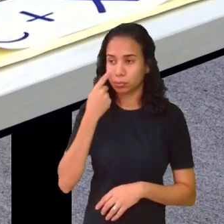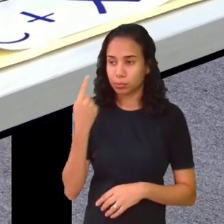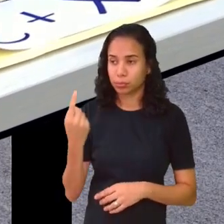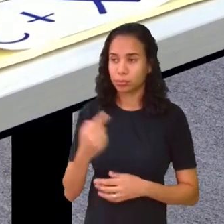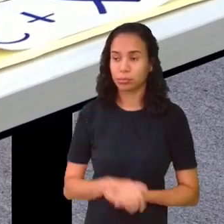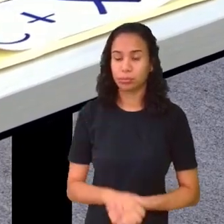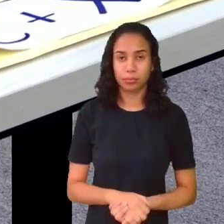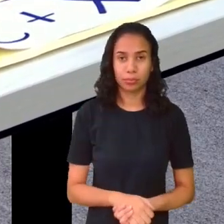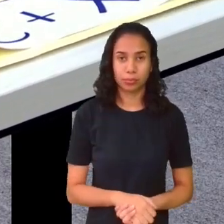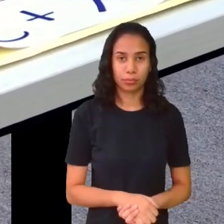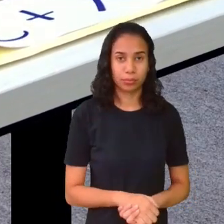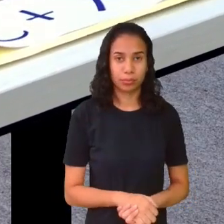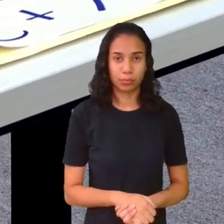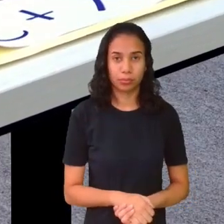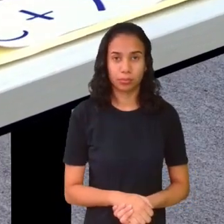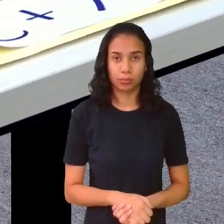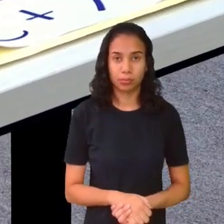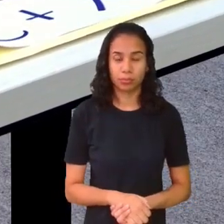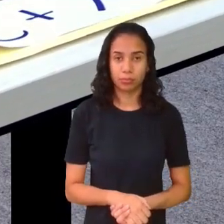Está aqui, ó.